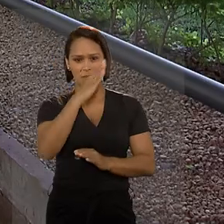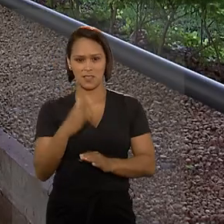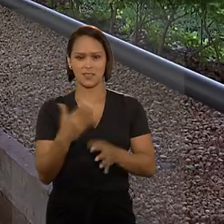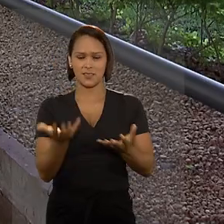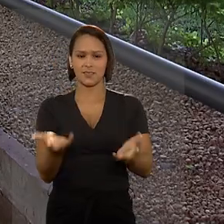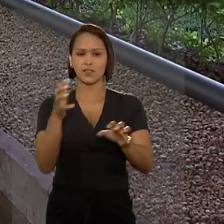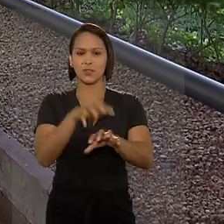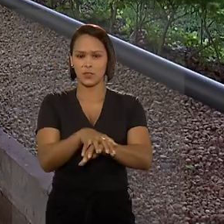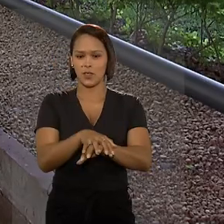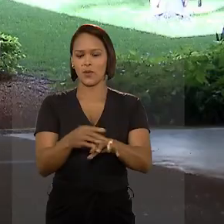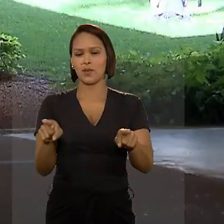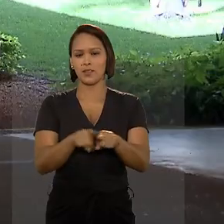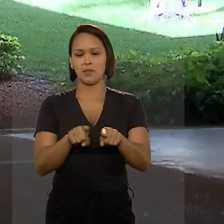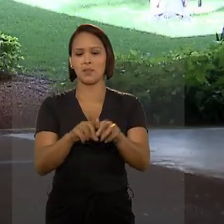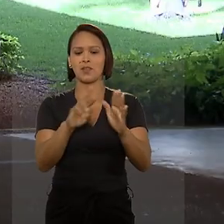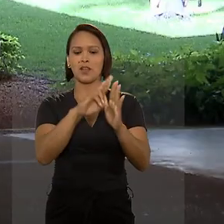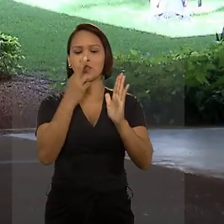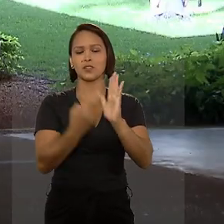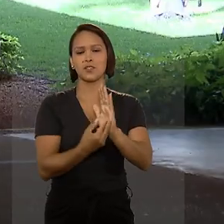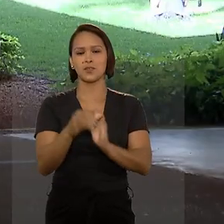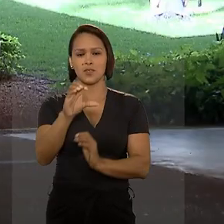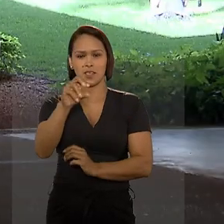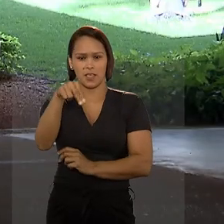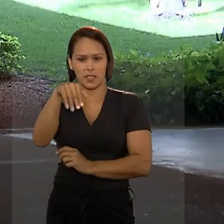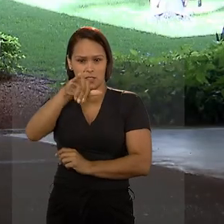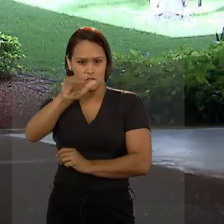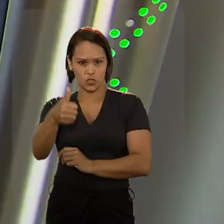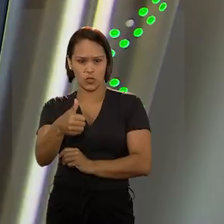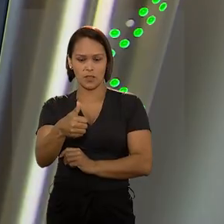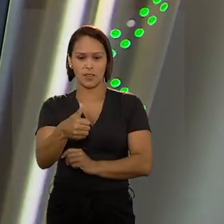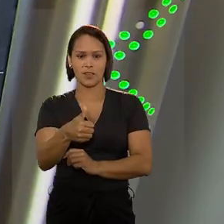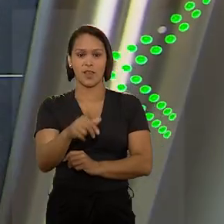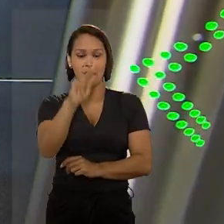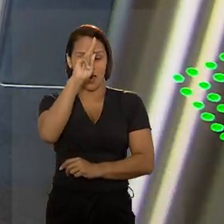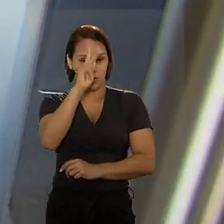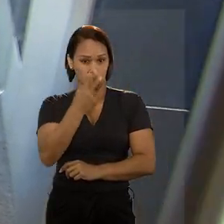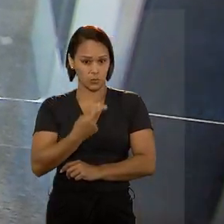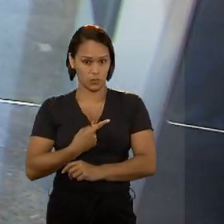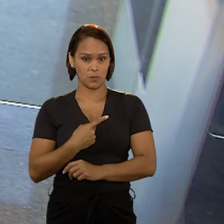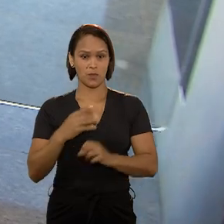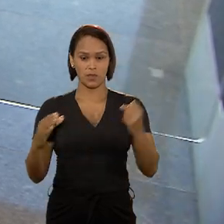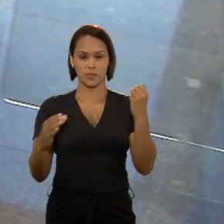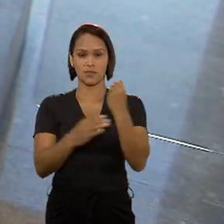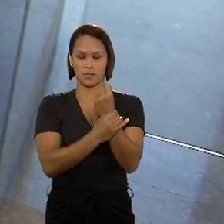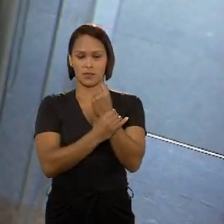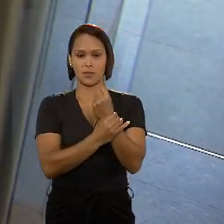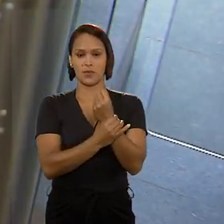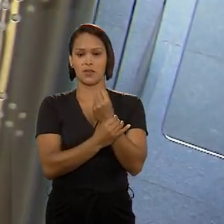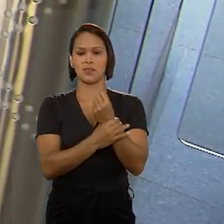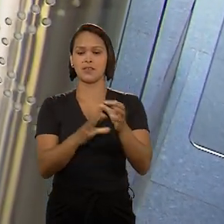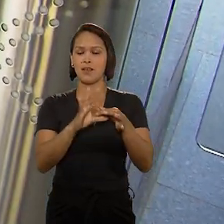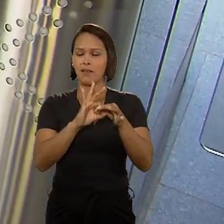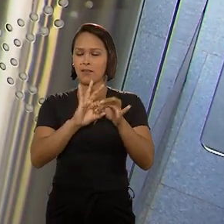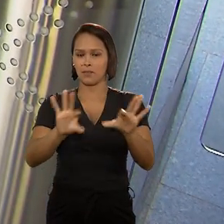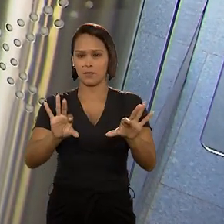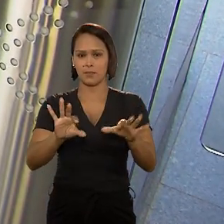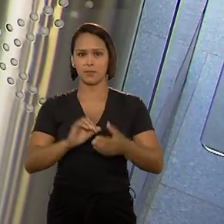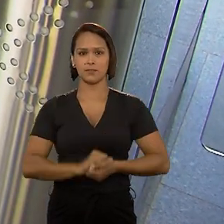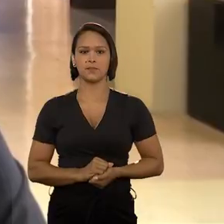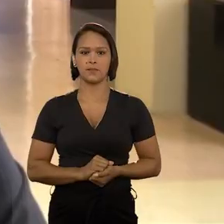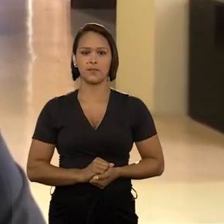Brasileira de Inclusão e da Resolução do CNJ, que é a autonomia, segurança e